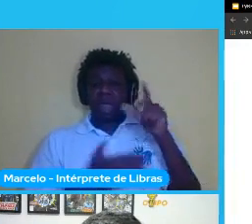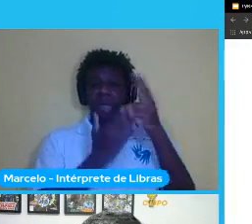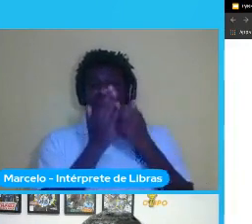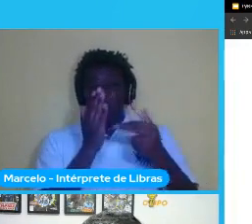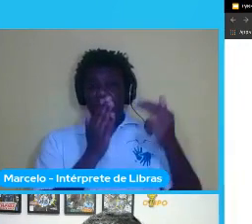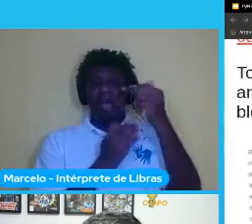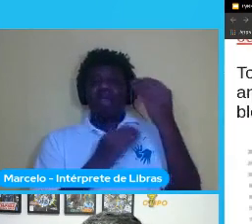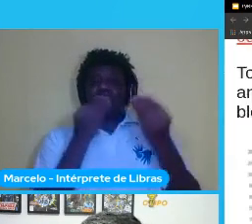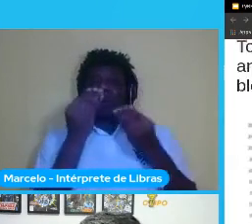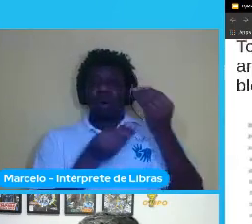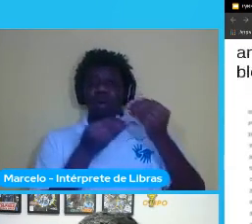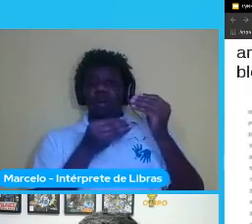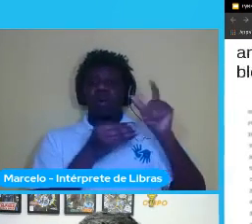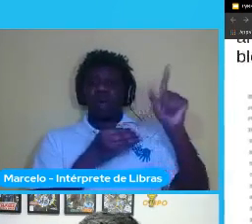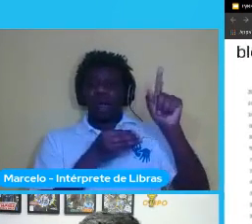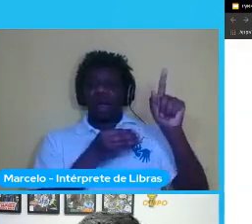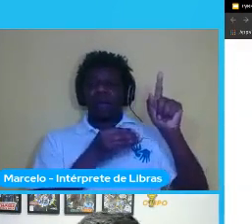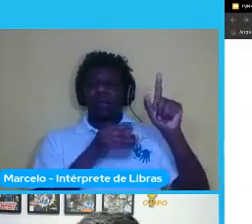de pixel